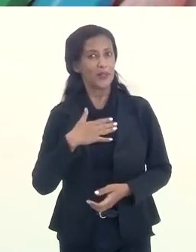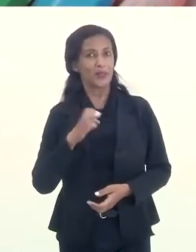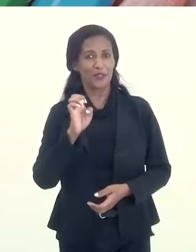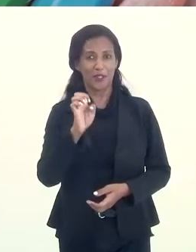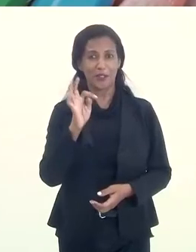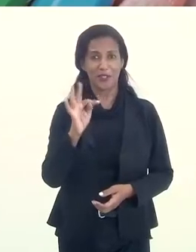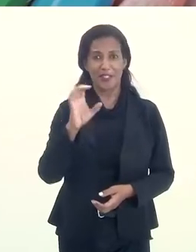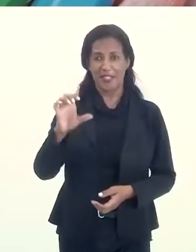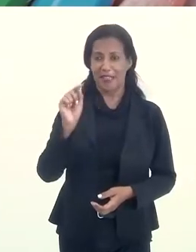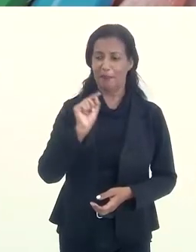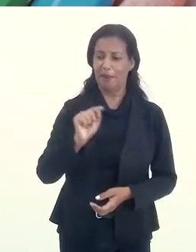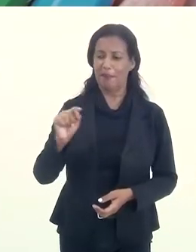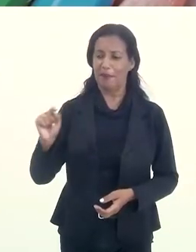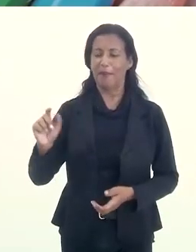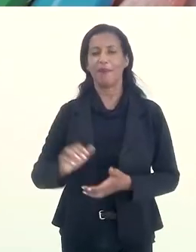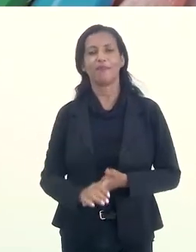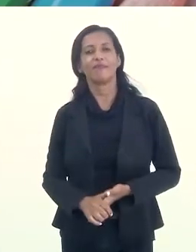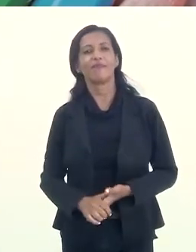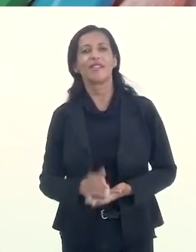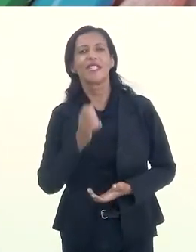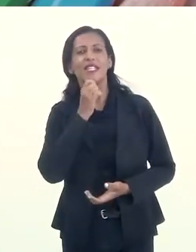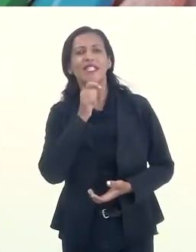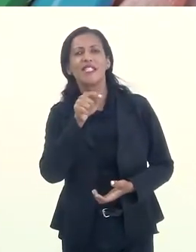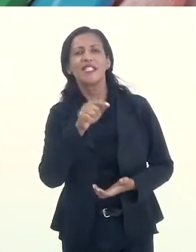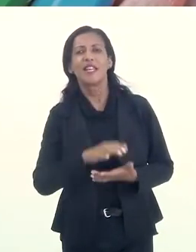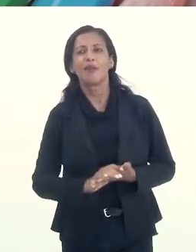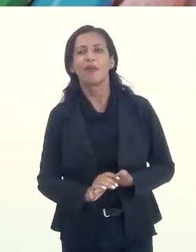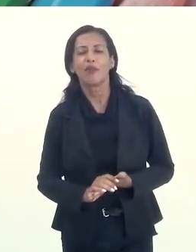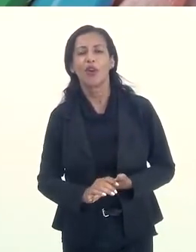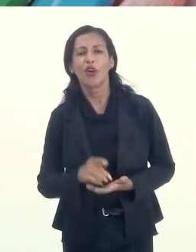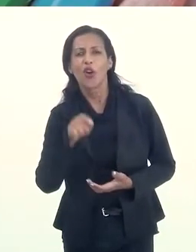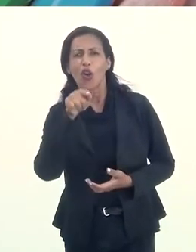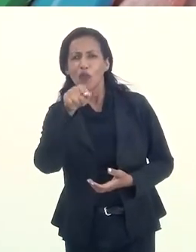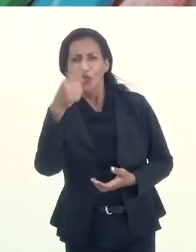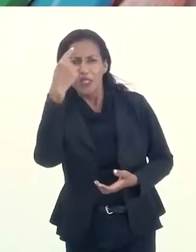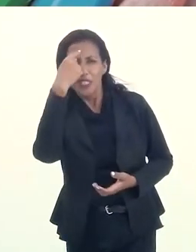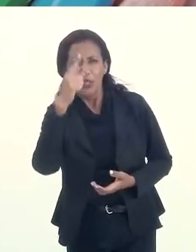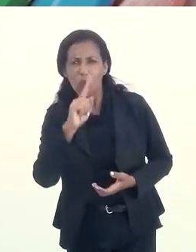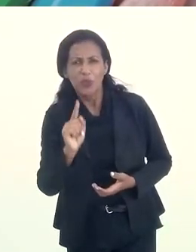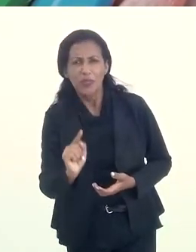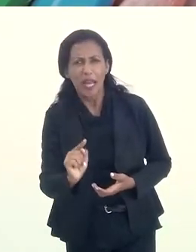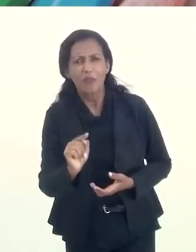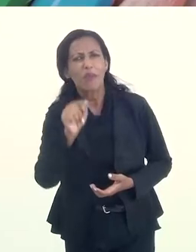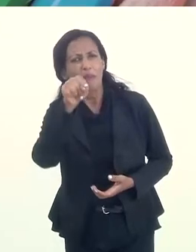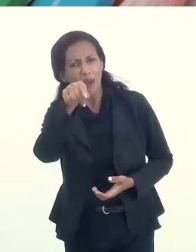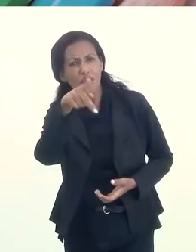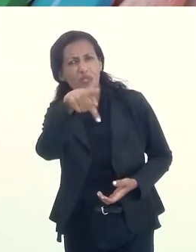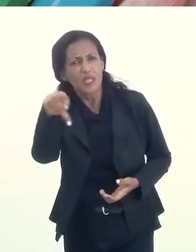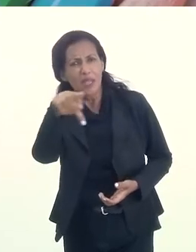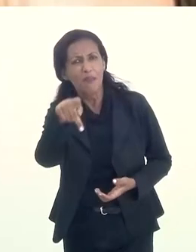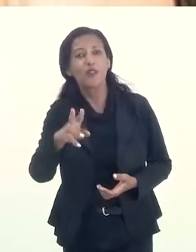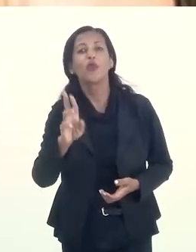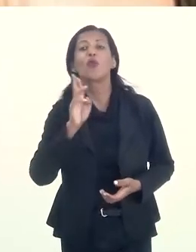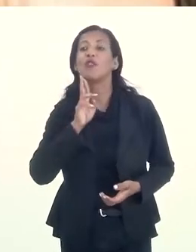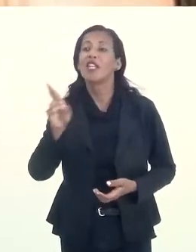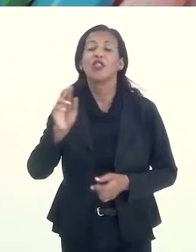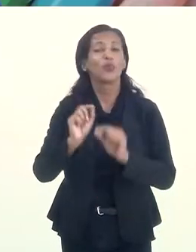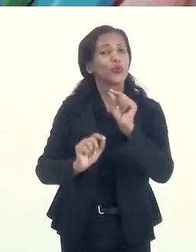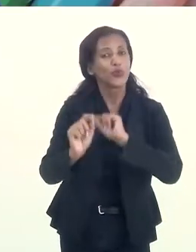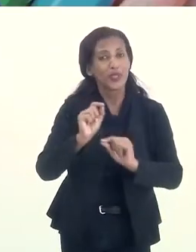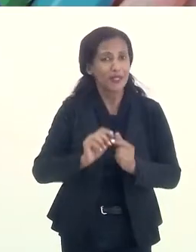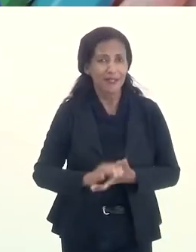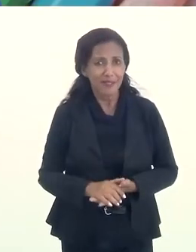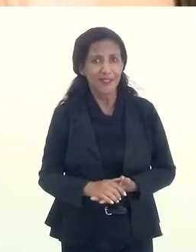o etc. E eu queria saber que resposta você tem para... Você não sabe disso? Mas você é professor. Qual é a